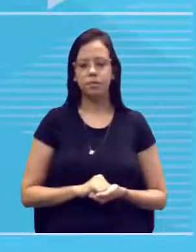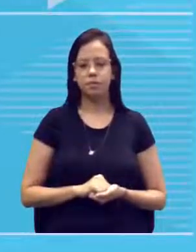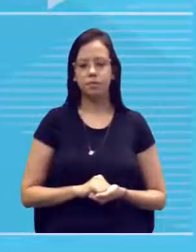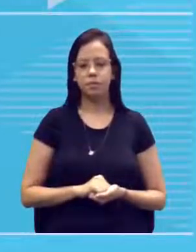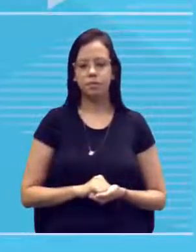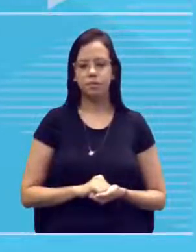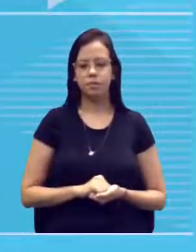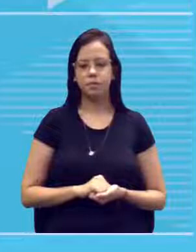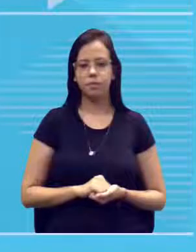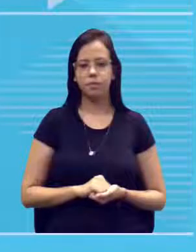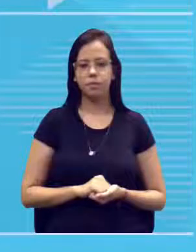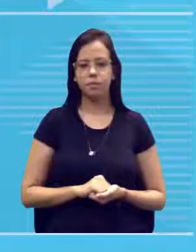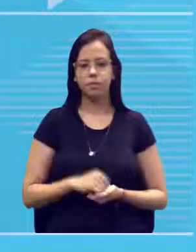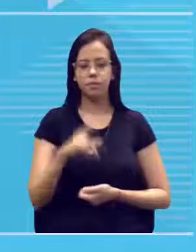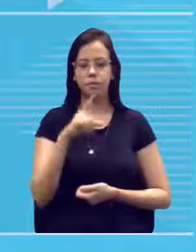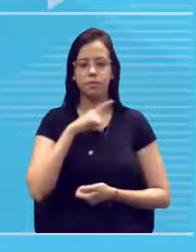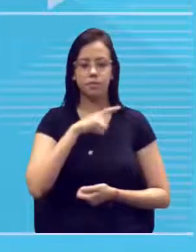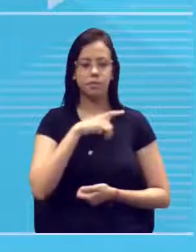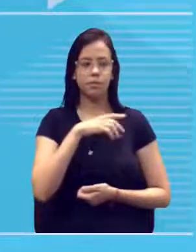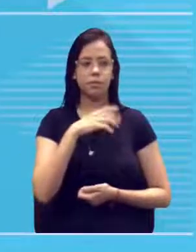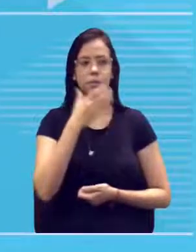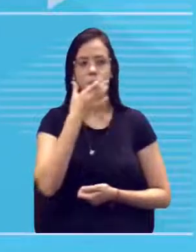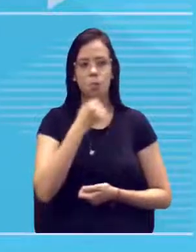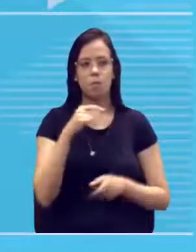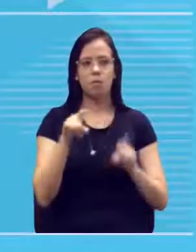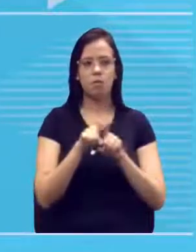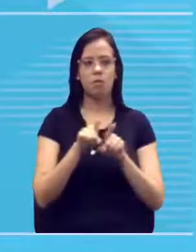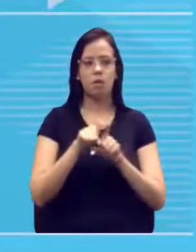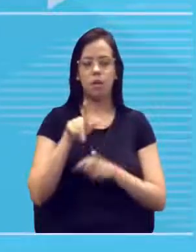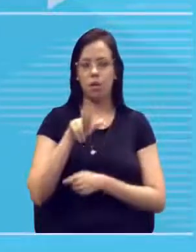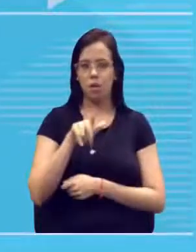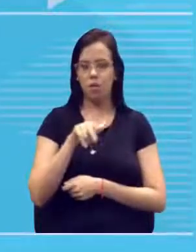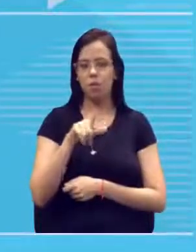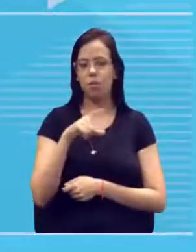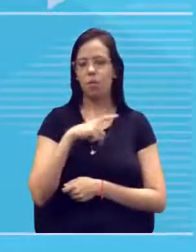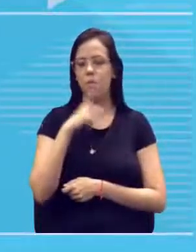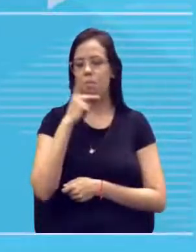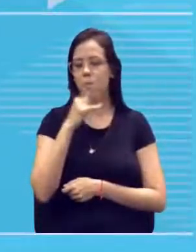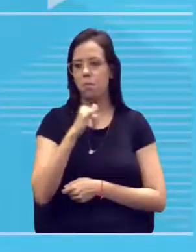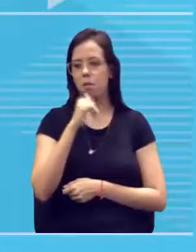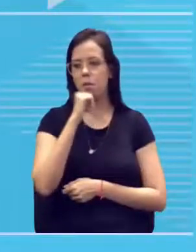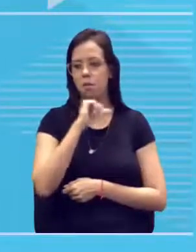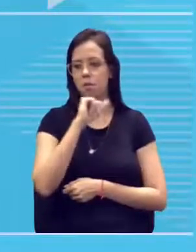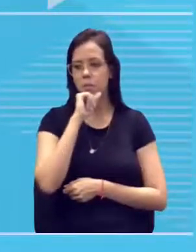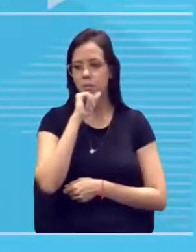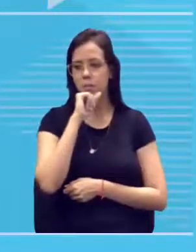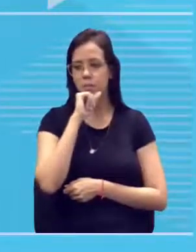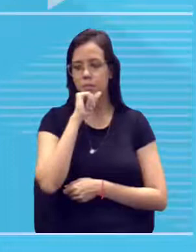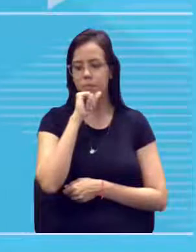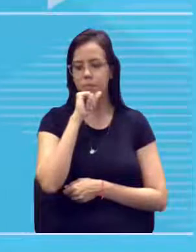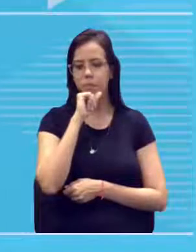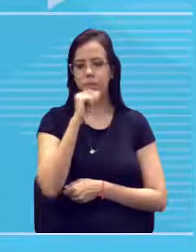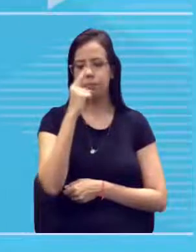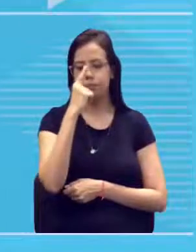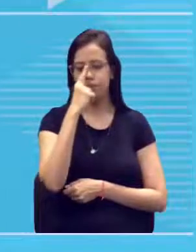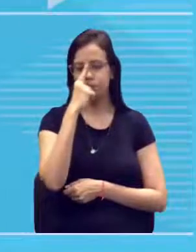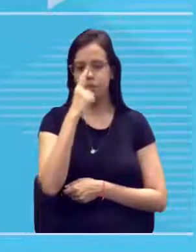Tá aqui esse garotinho e tal, tem uma irmãzinha, você tem pais, tá? Que te